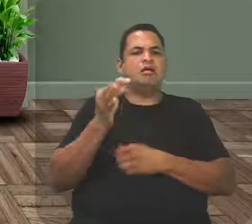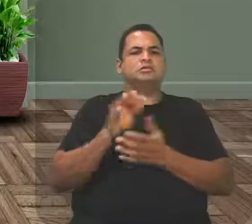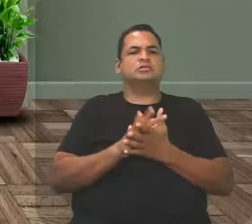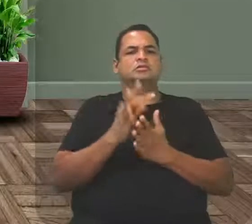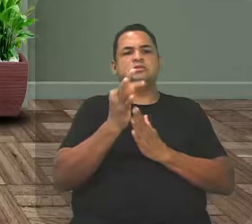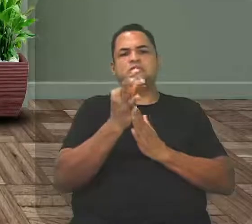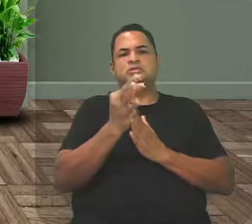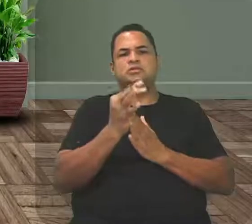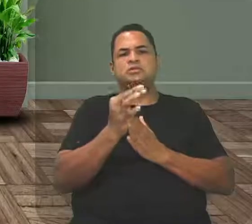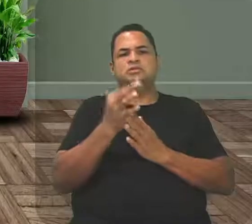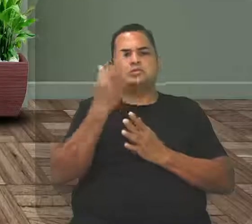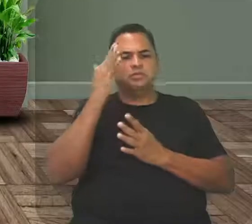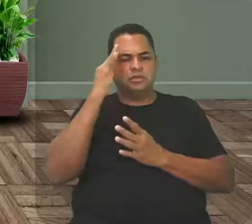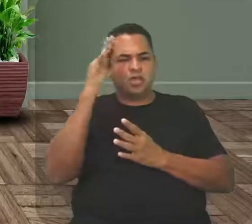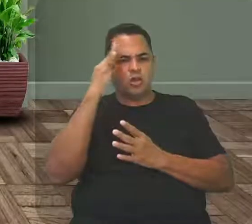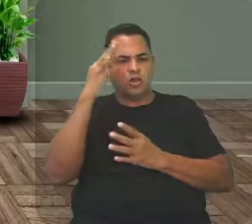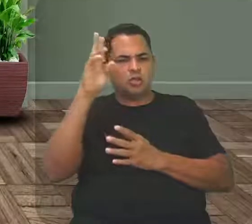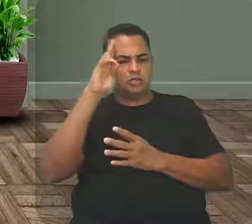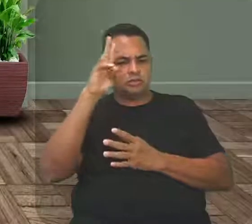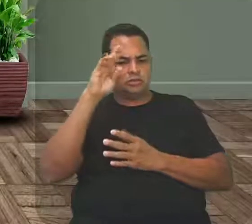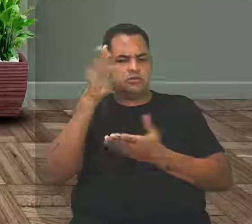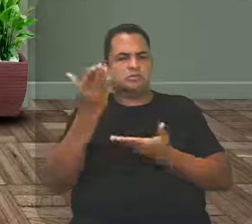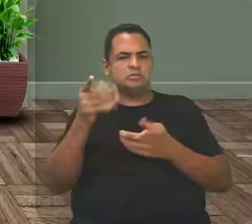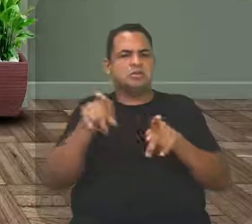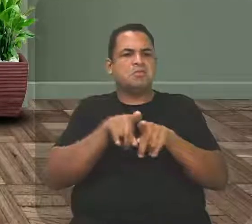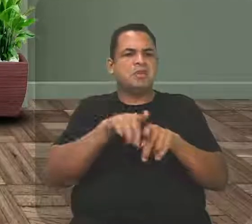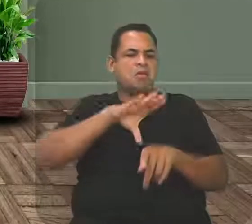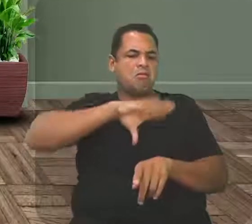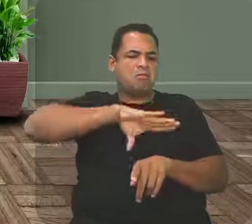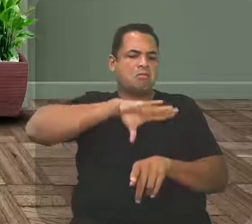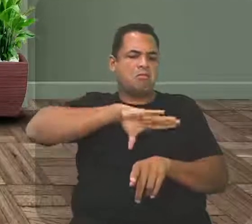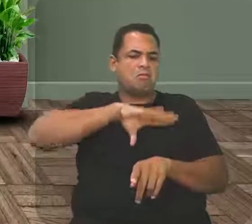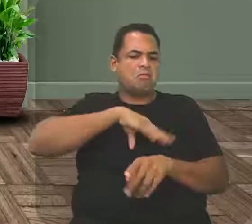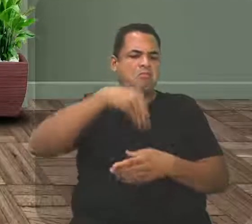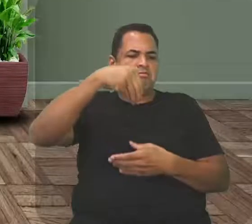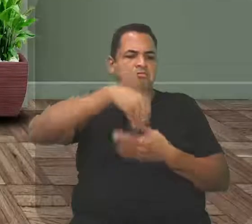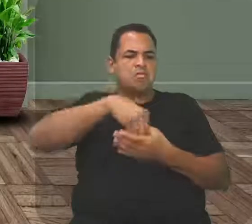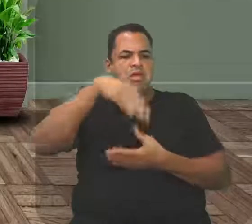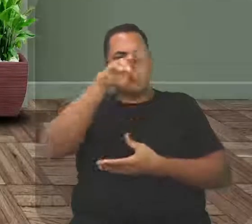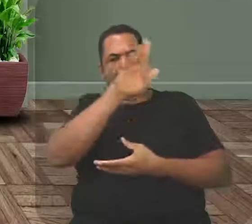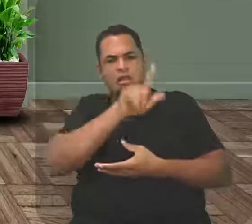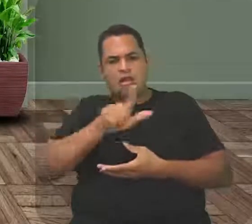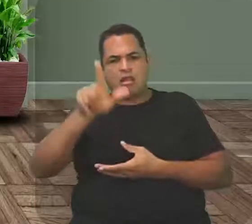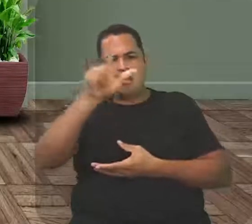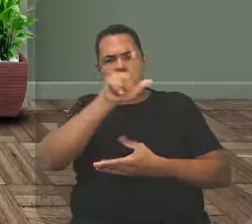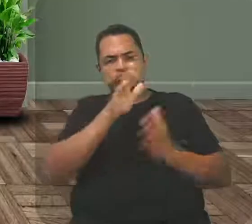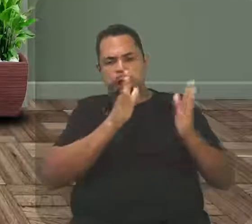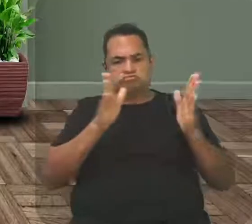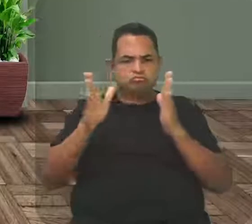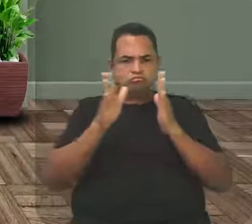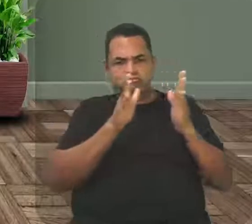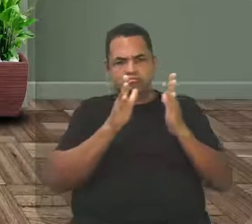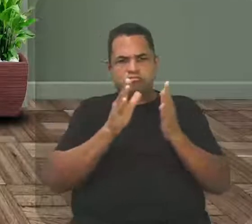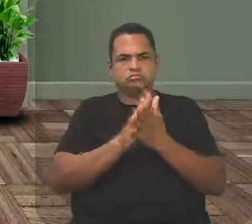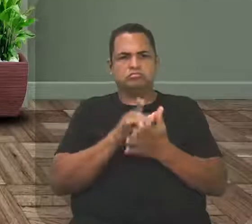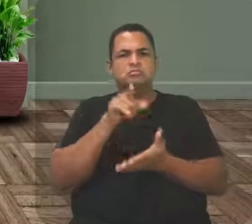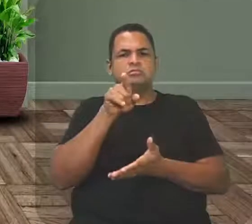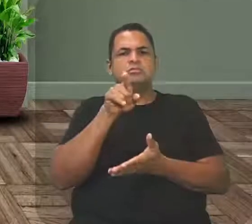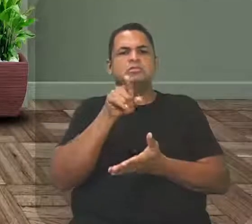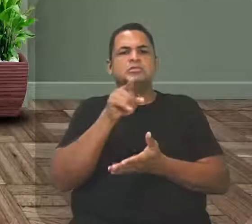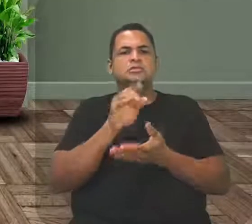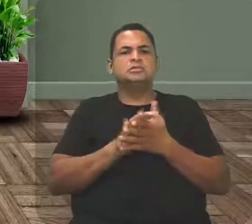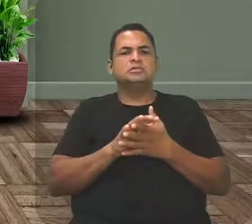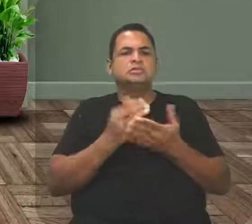histórico, em relação para que, em língua portuguesa, dentro da literatura, dentro dos períodos, você aí que está